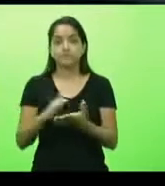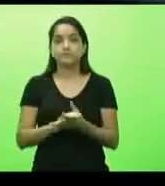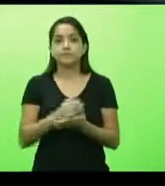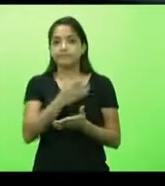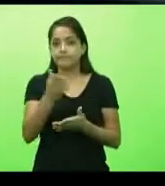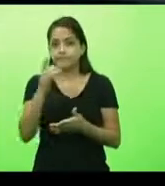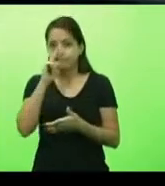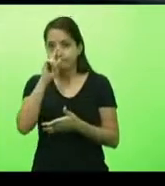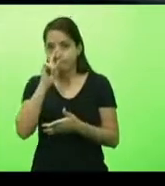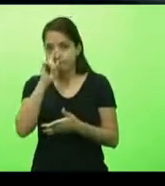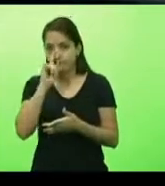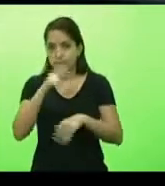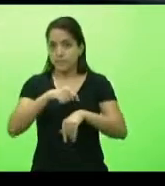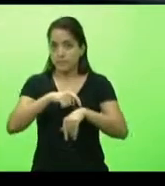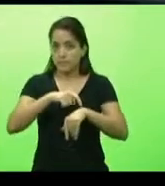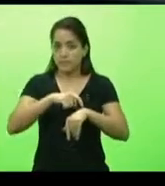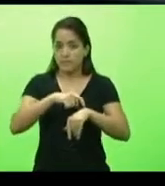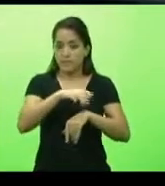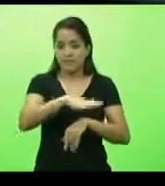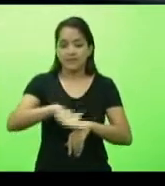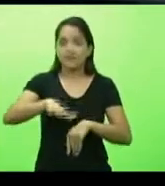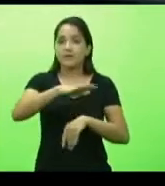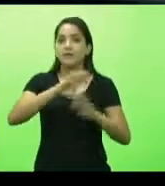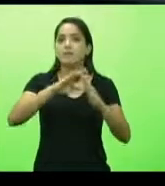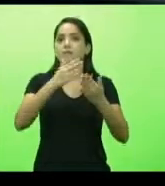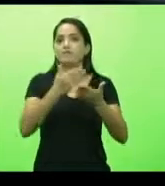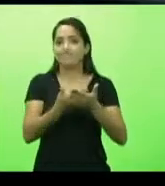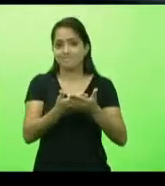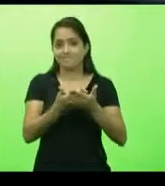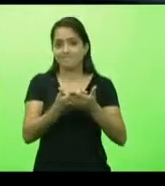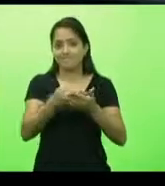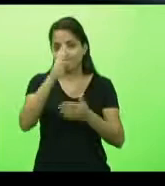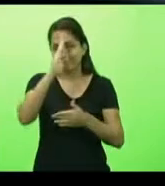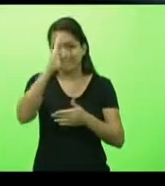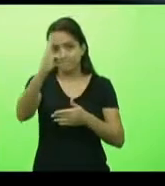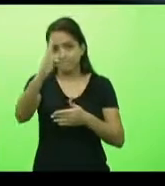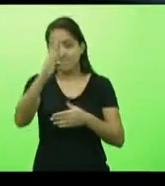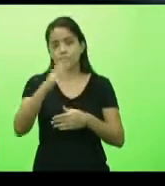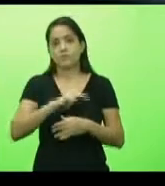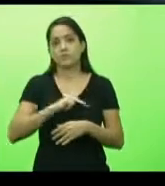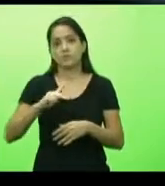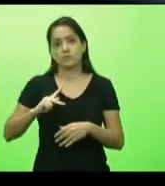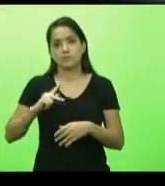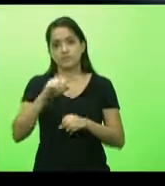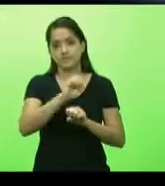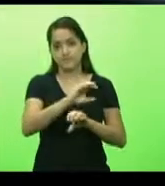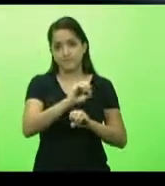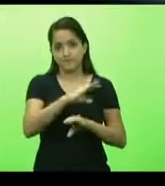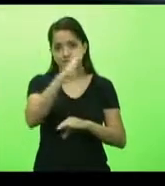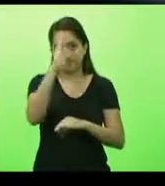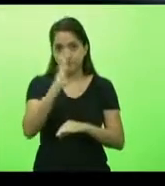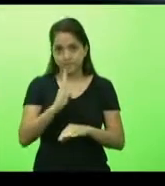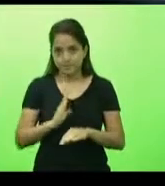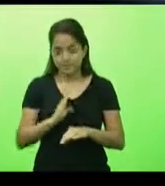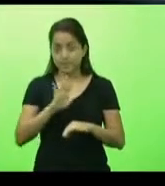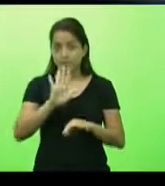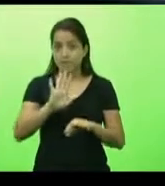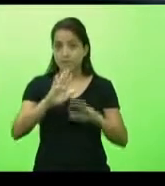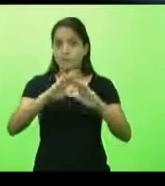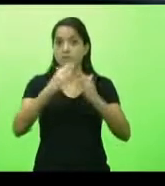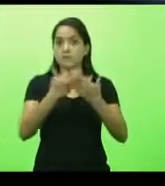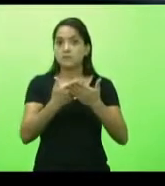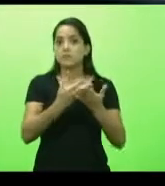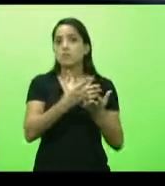risco, que é o ambiente escolar, principalmente na rede pública de ensino aqui no Brasil. Mas muitas escolas